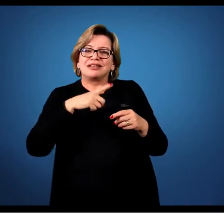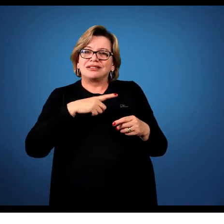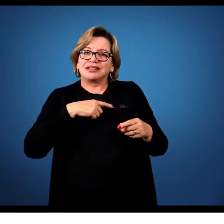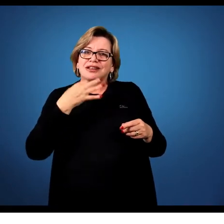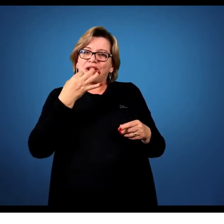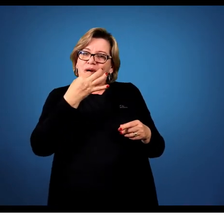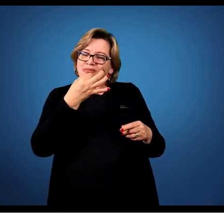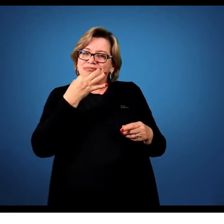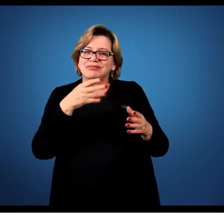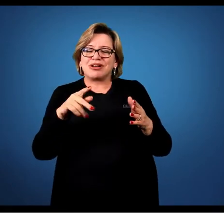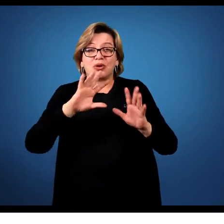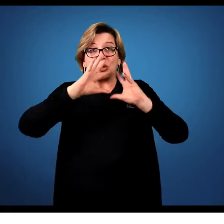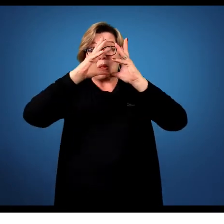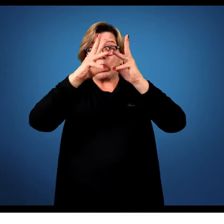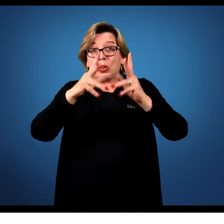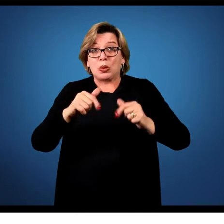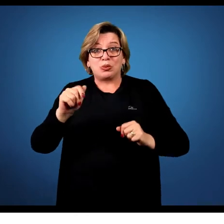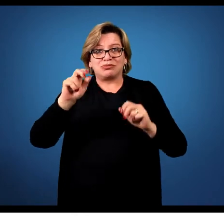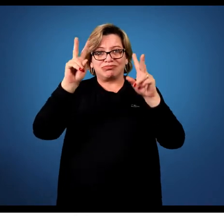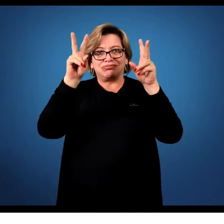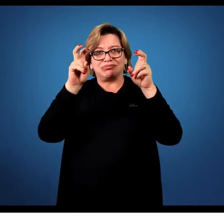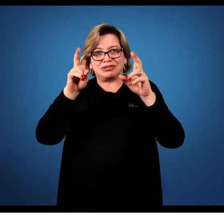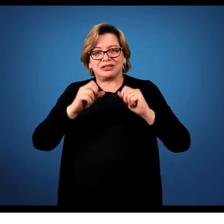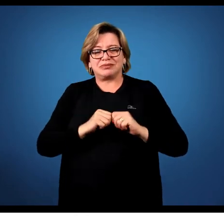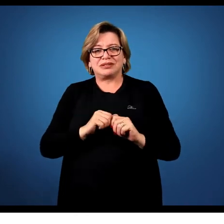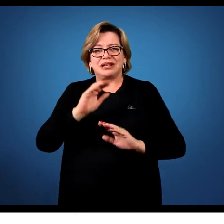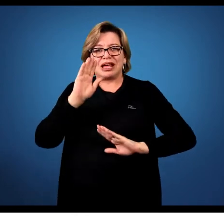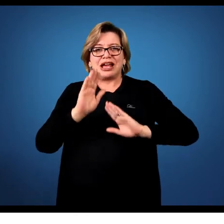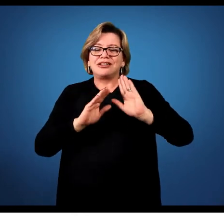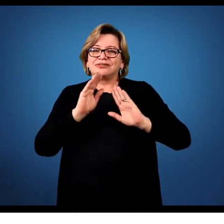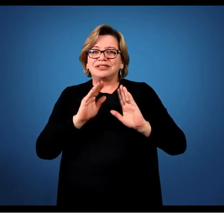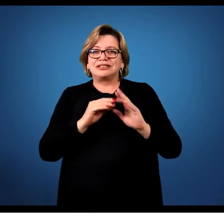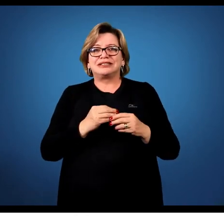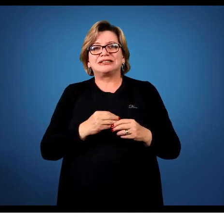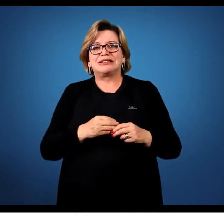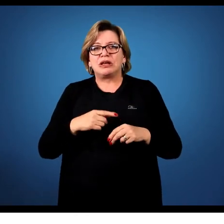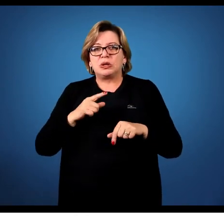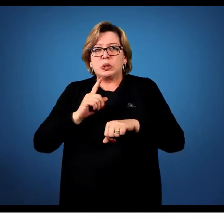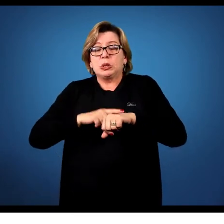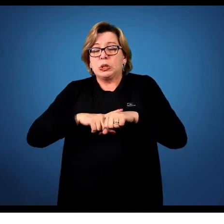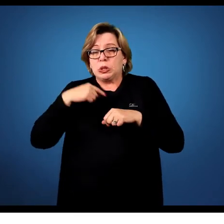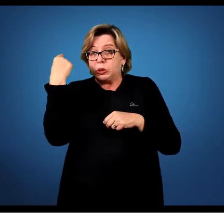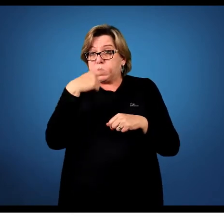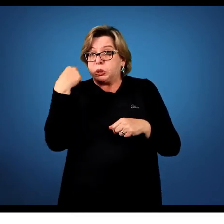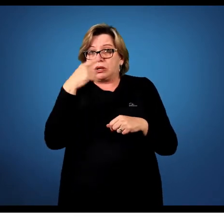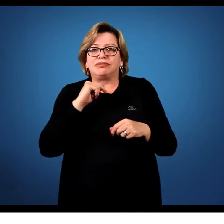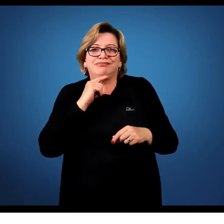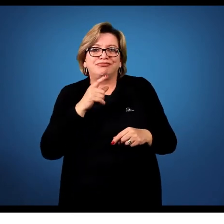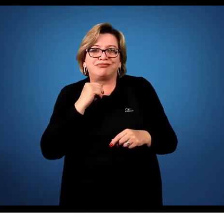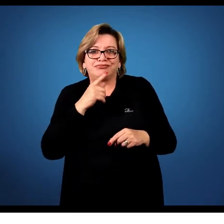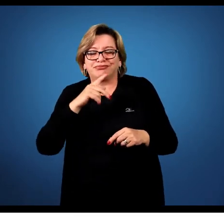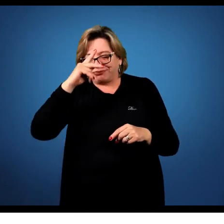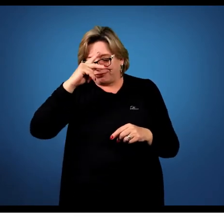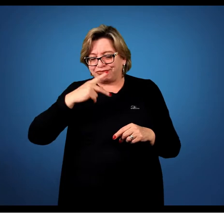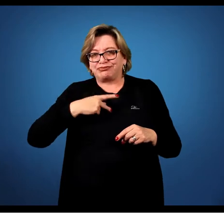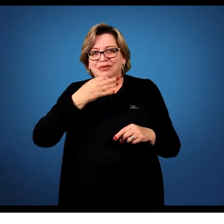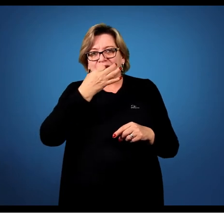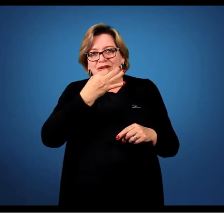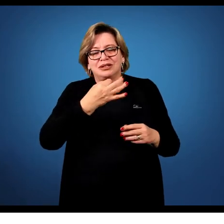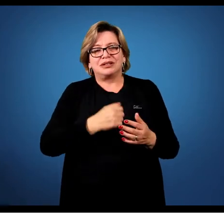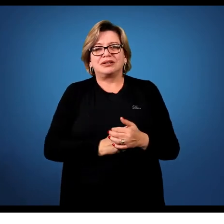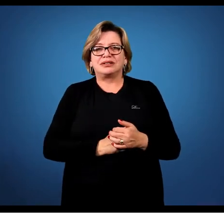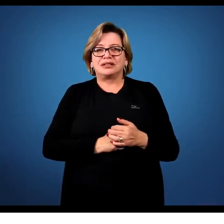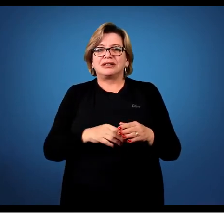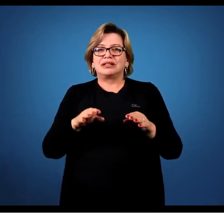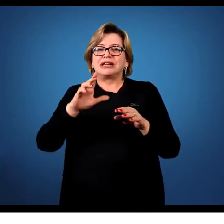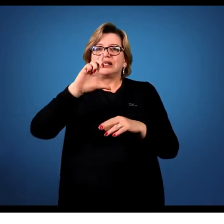assuntos e você não se permite, isso não te dá tempo de ter uma opinião própria. Aí vem